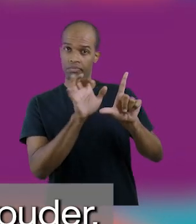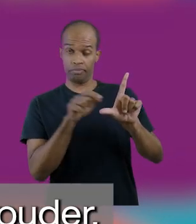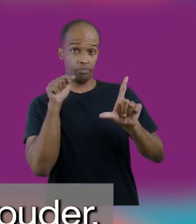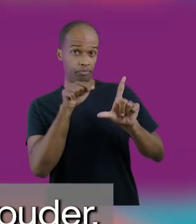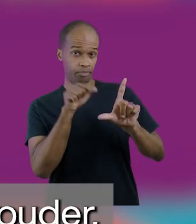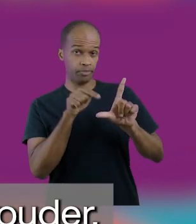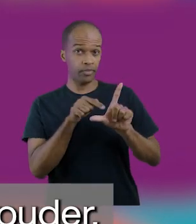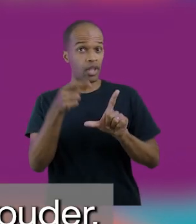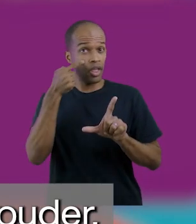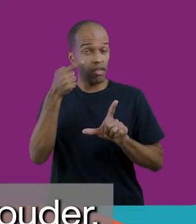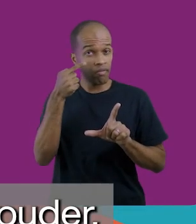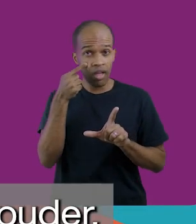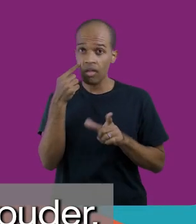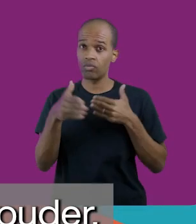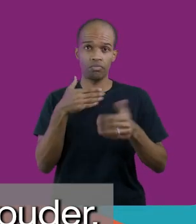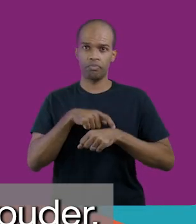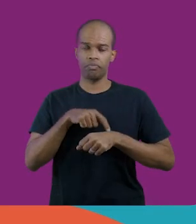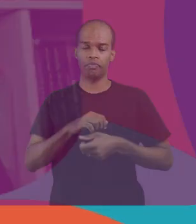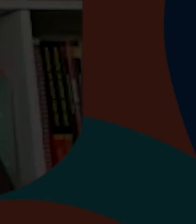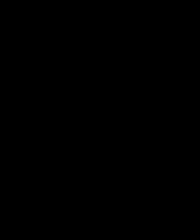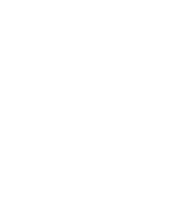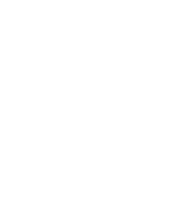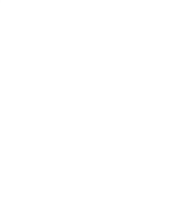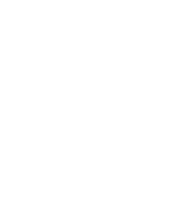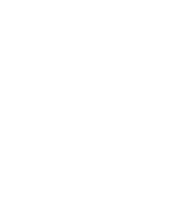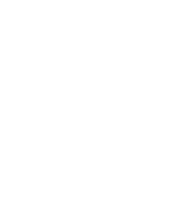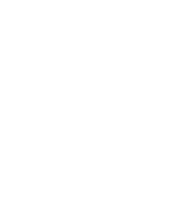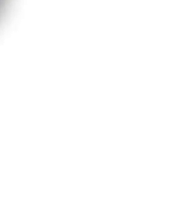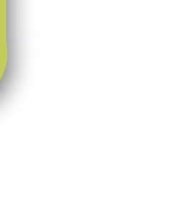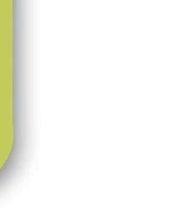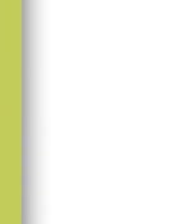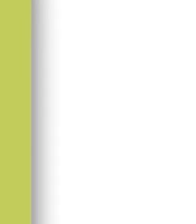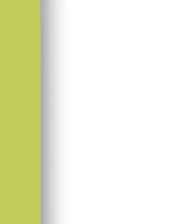para o QR Code aqui na tela e assistir quando puder. e